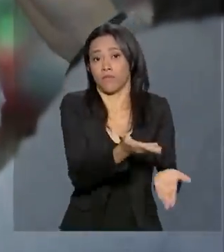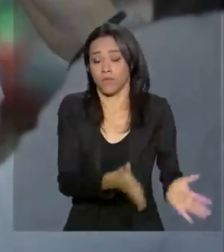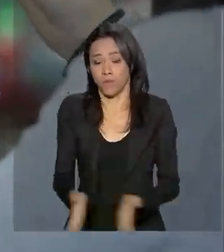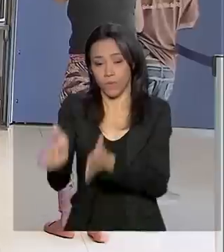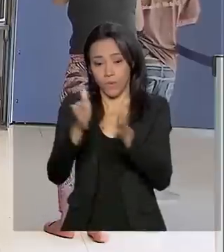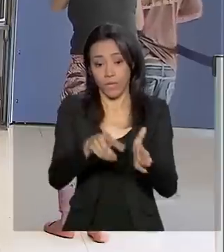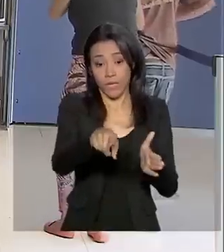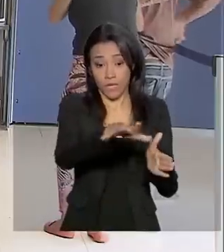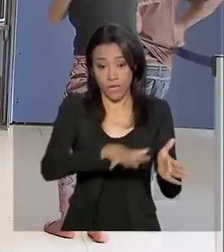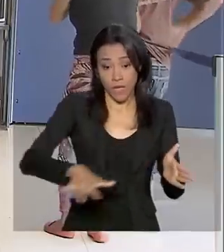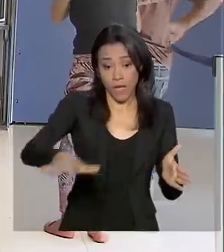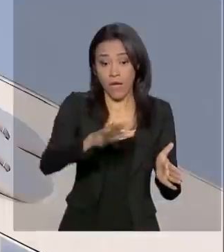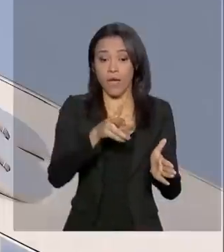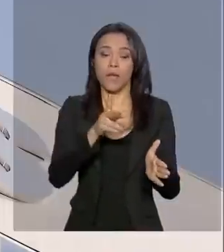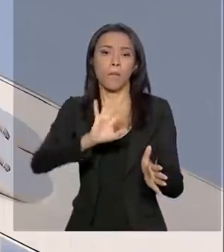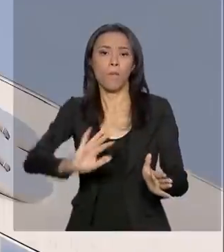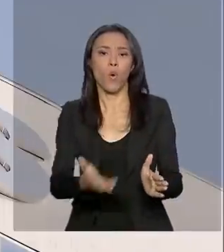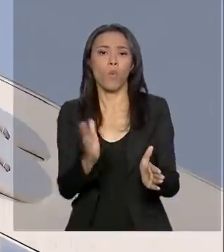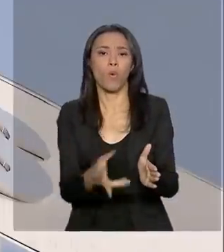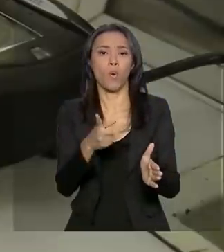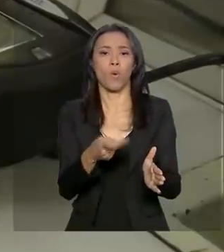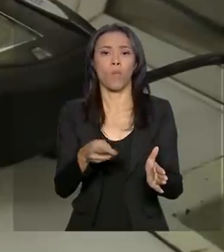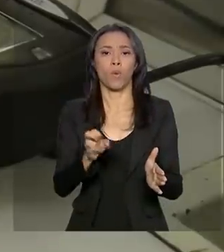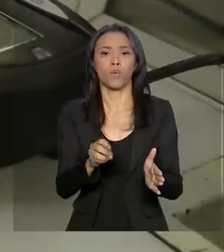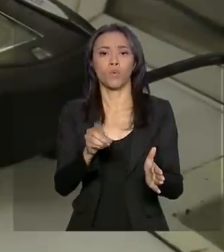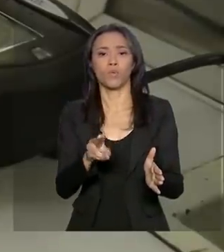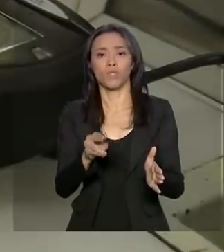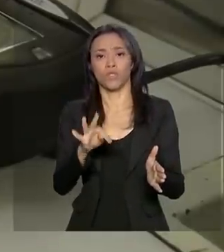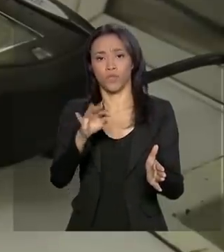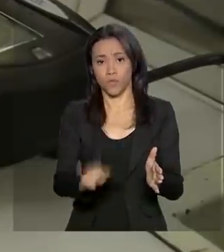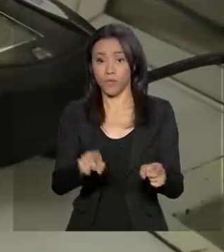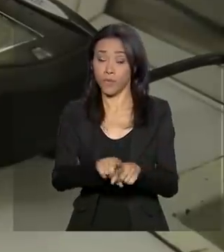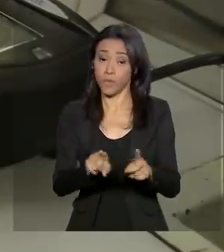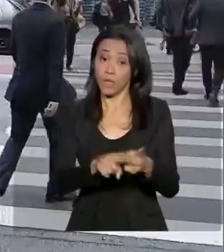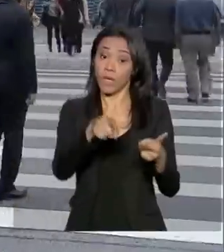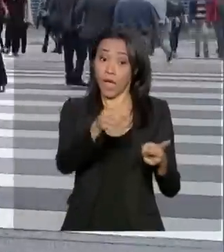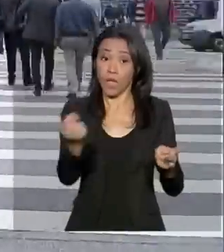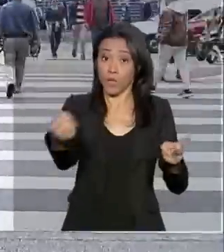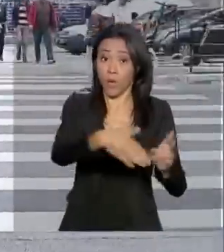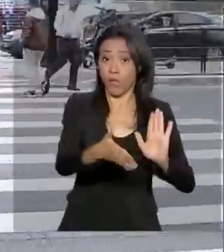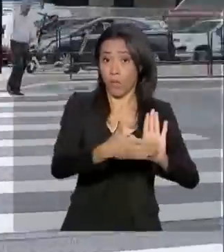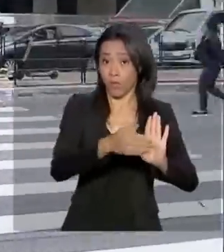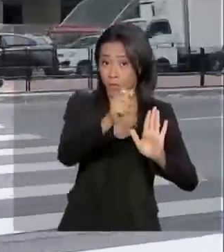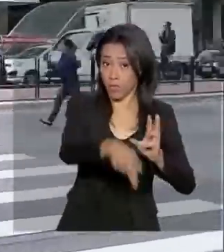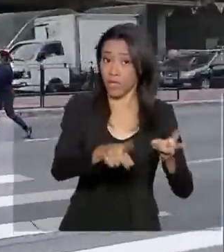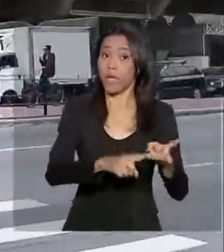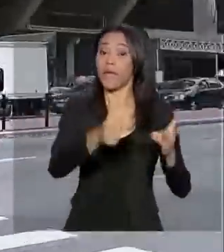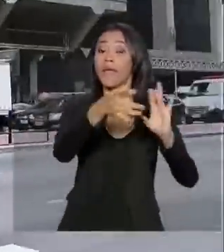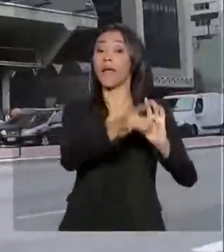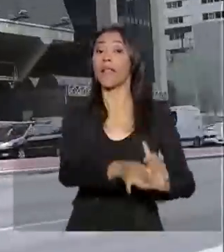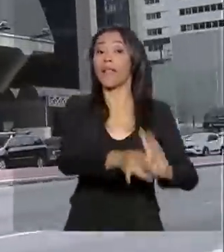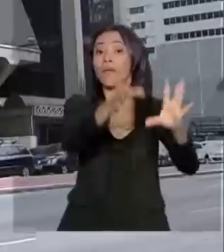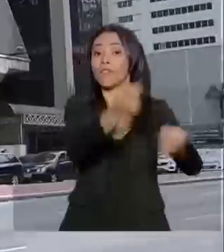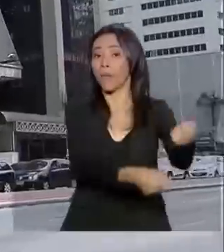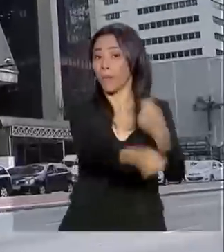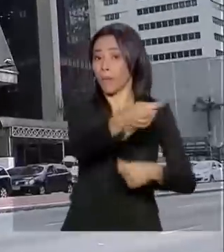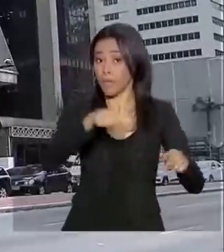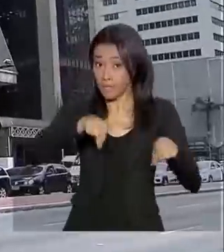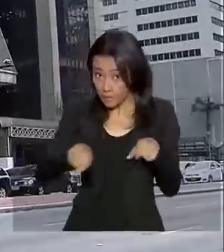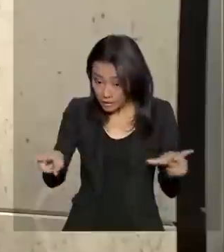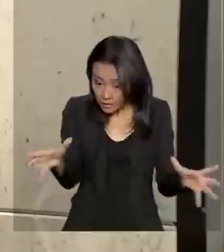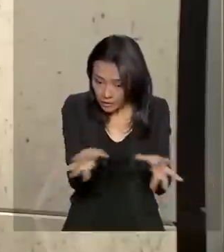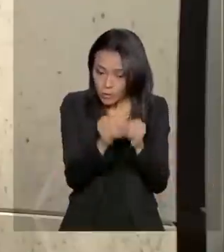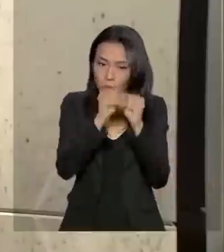produtivo, as medidas como a nova Previdência e a Lei da Liberdade Econômica criam condições favoráveis de negócio no